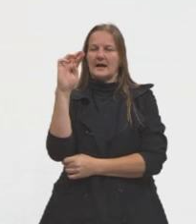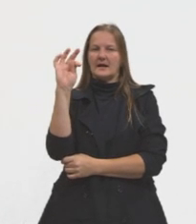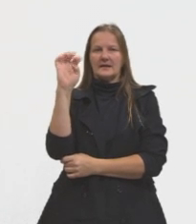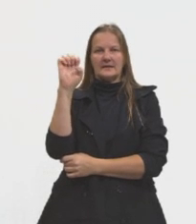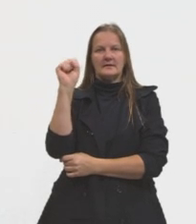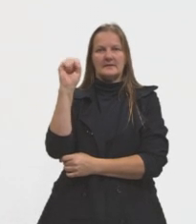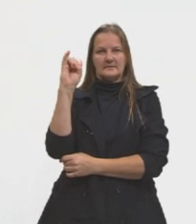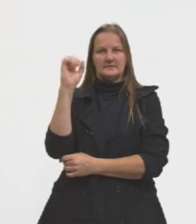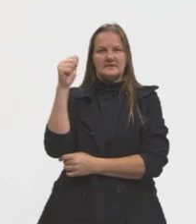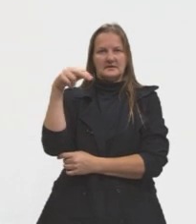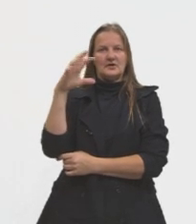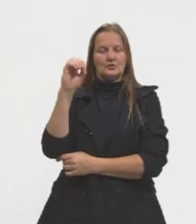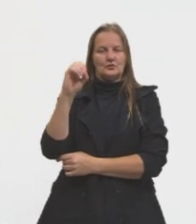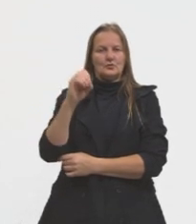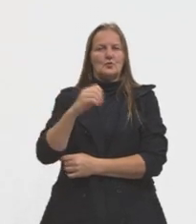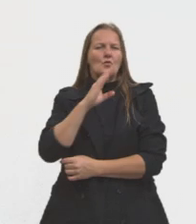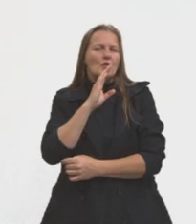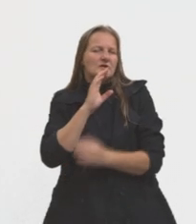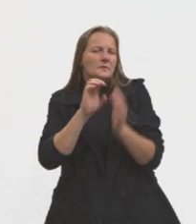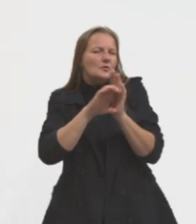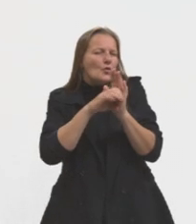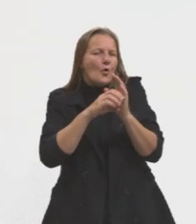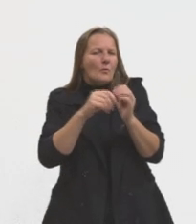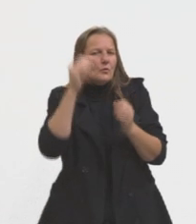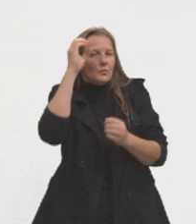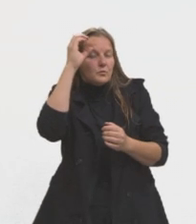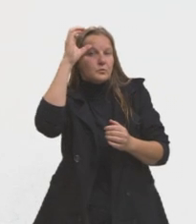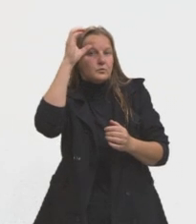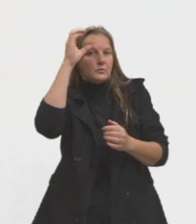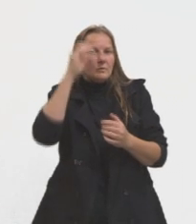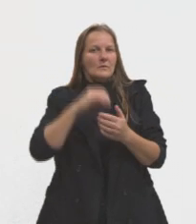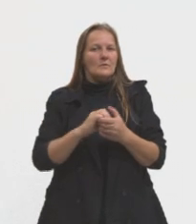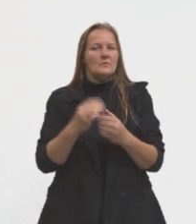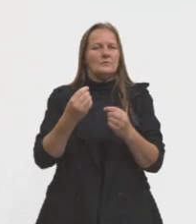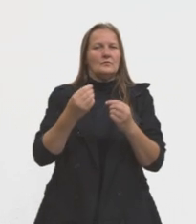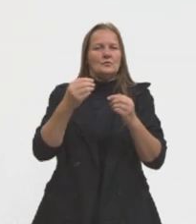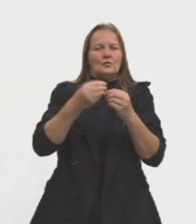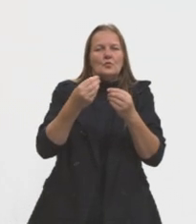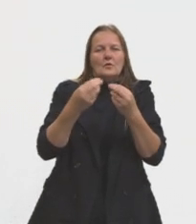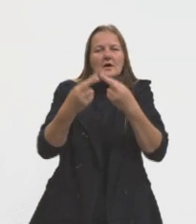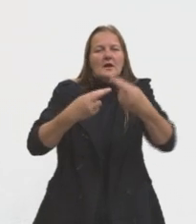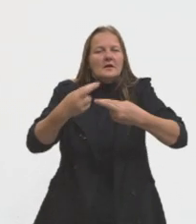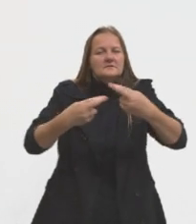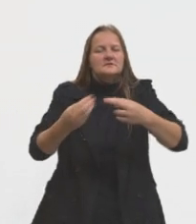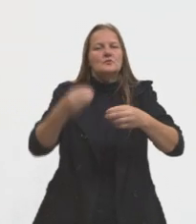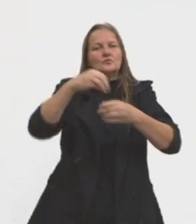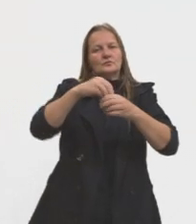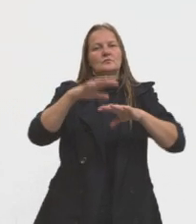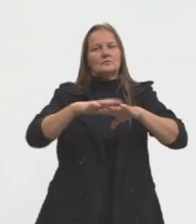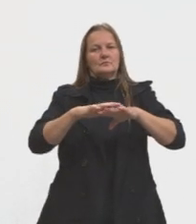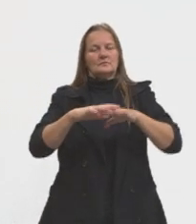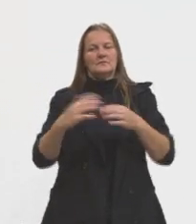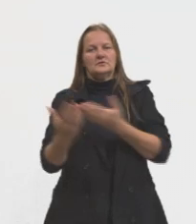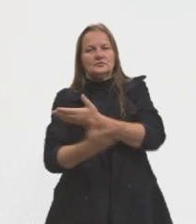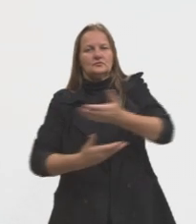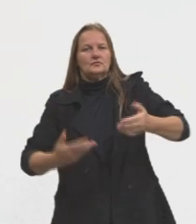no conhecimento técnico-teórico do que são eixos perpendiculares entre si. E é muito importante que a gente, então,